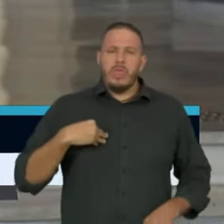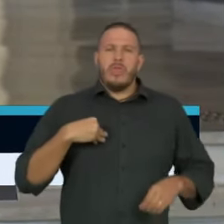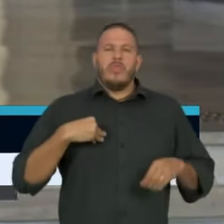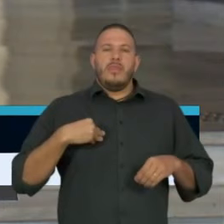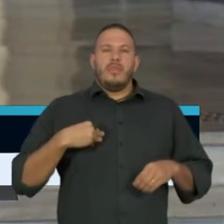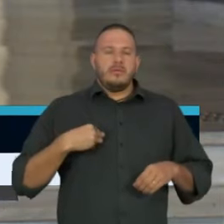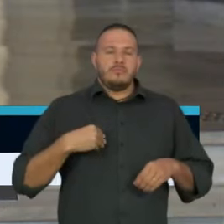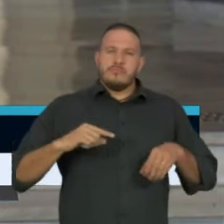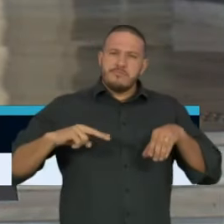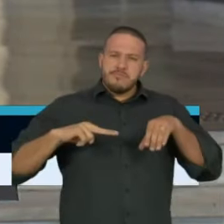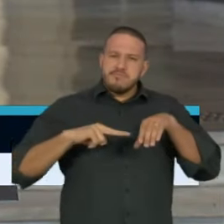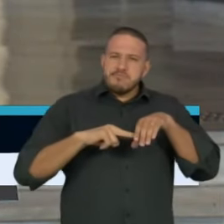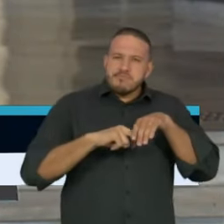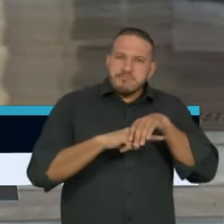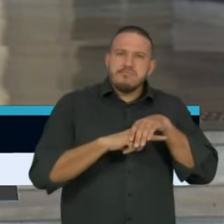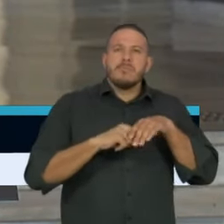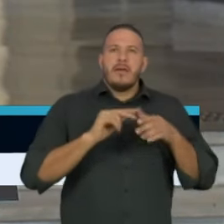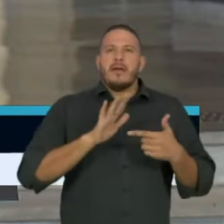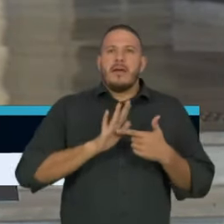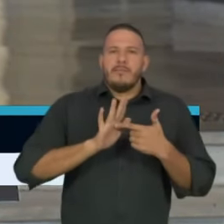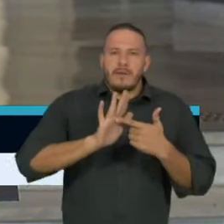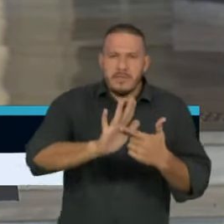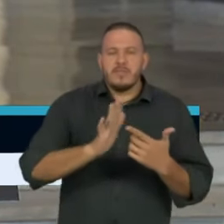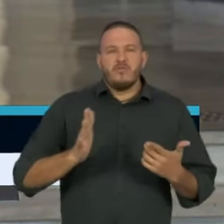tomografia apareceu a pneumonia.